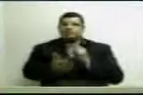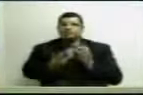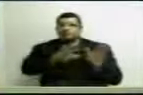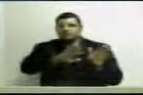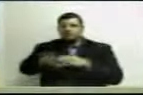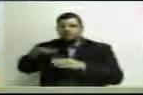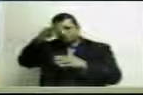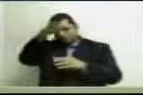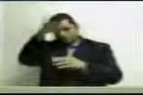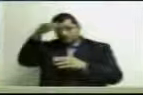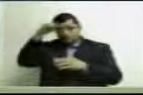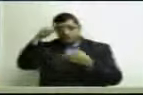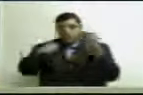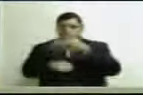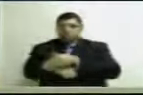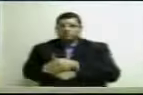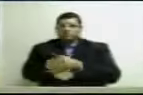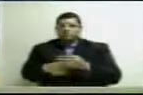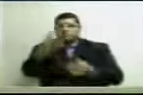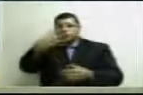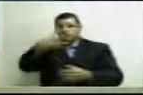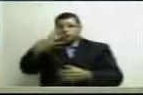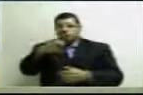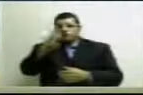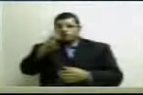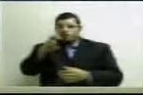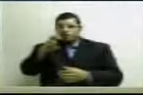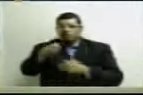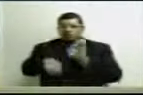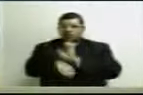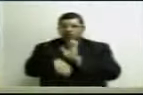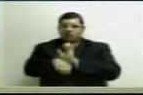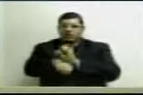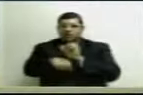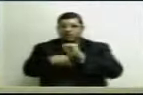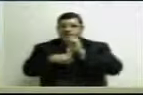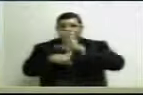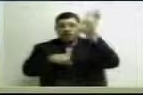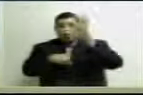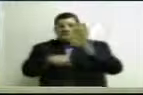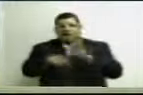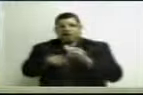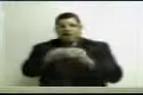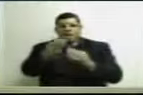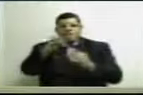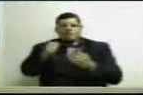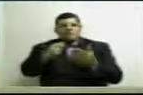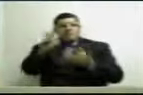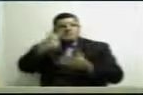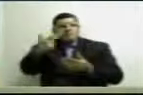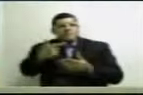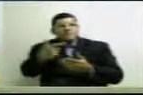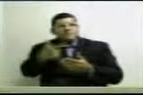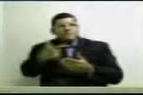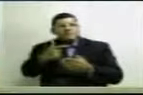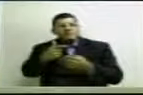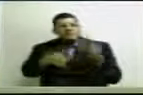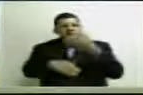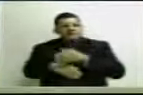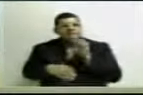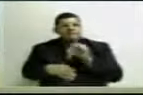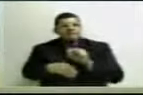tirando o Amazonas ali do quarto, quinto estado com a Sexta Básica mais cara, para o segundo, com a